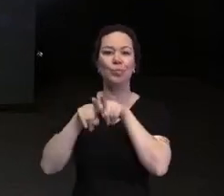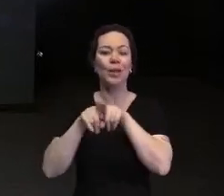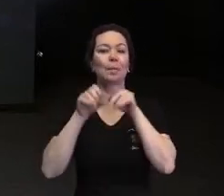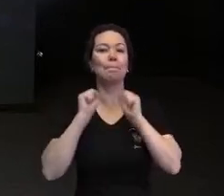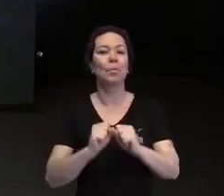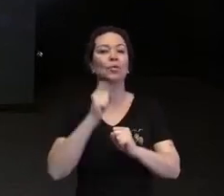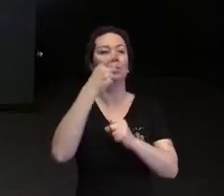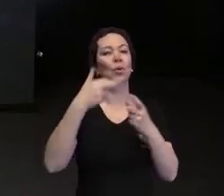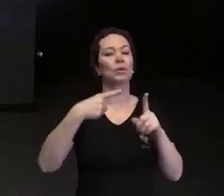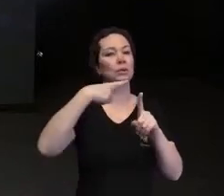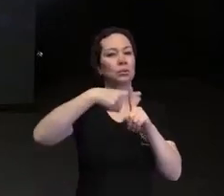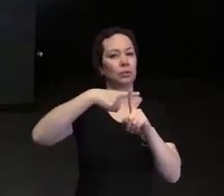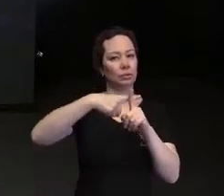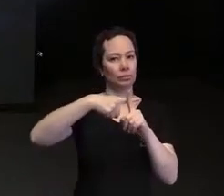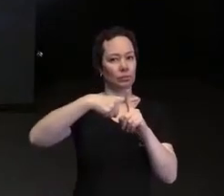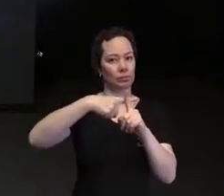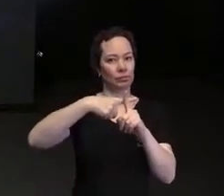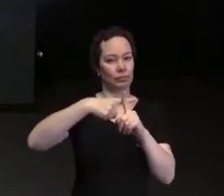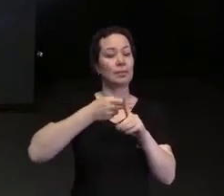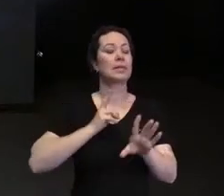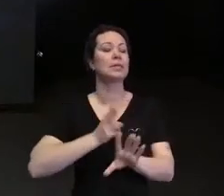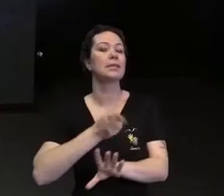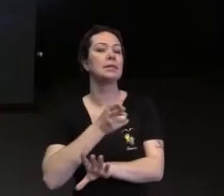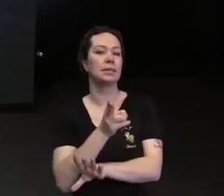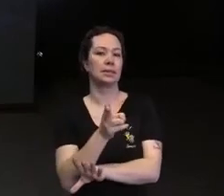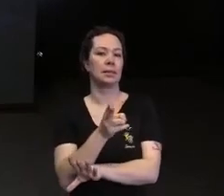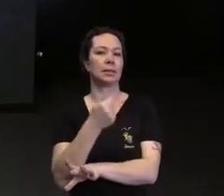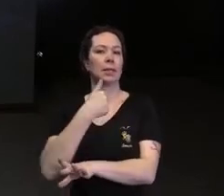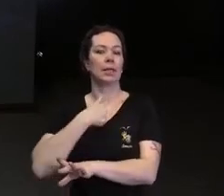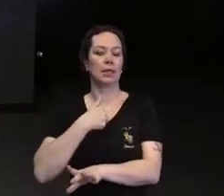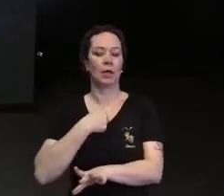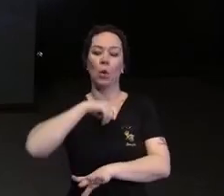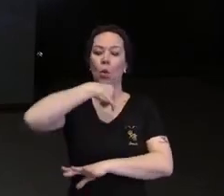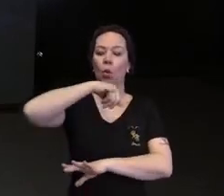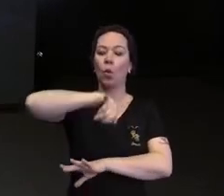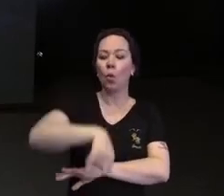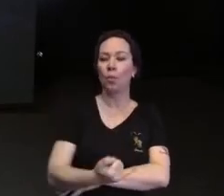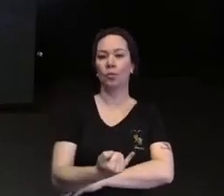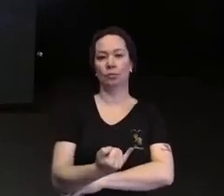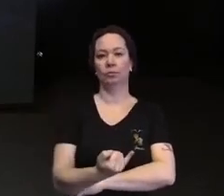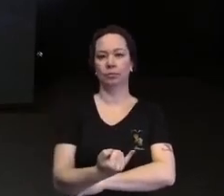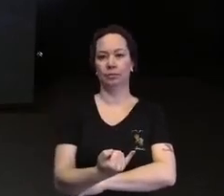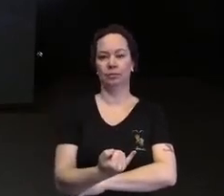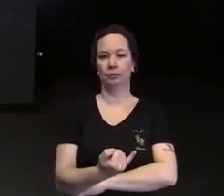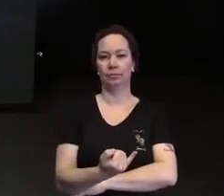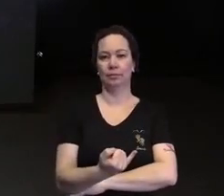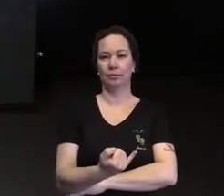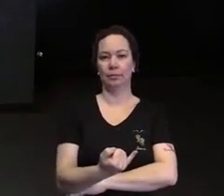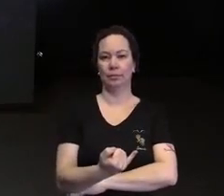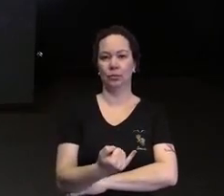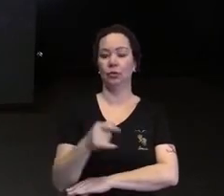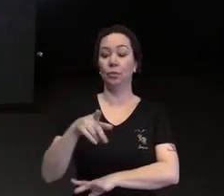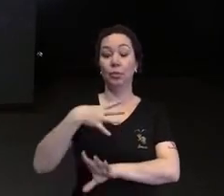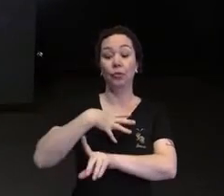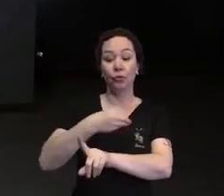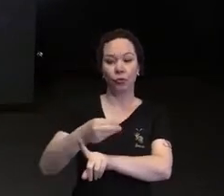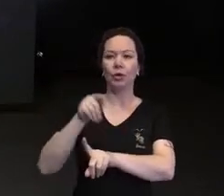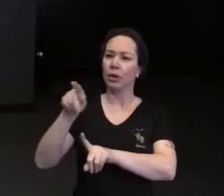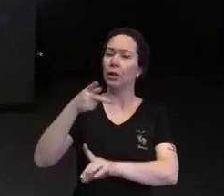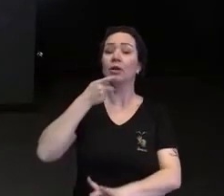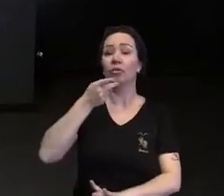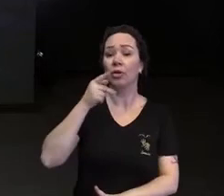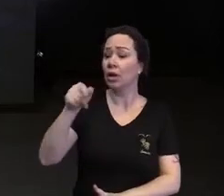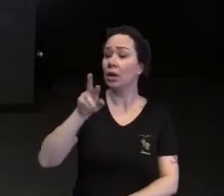jeito positivo. todas as vezes que eu dou oportunidade para que o meu filho fale